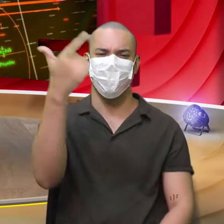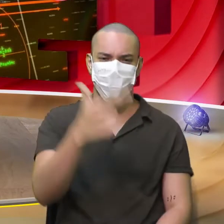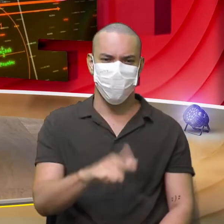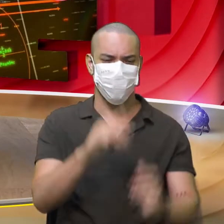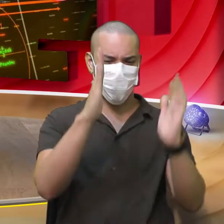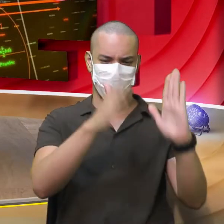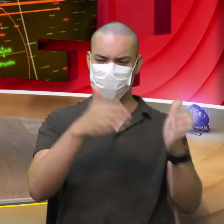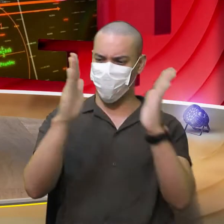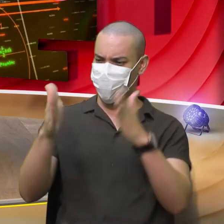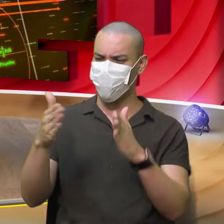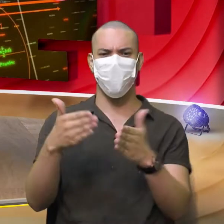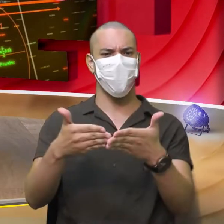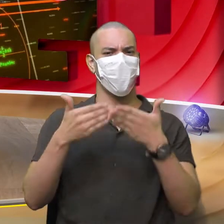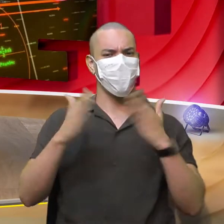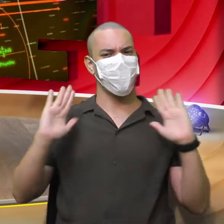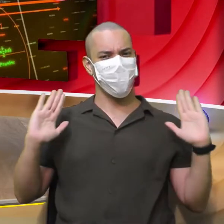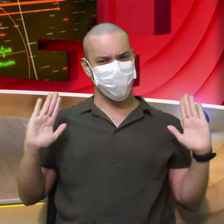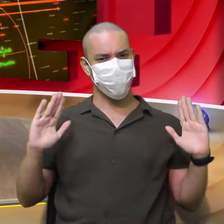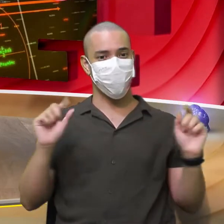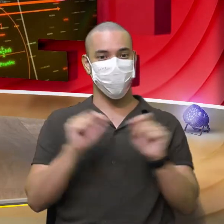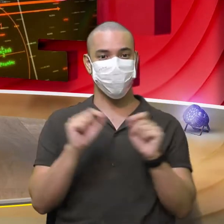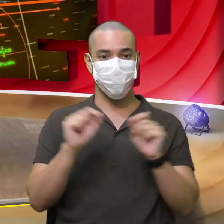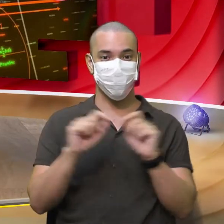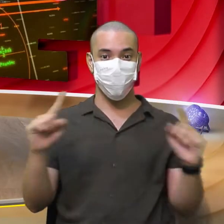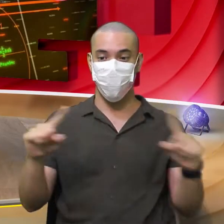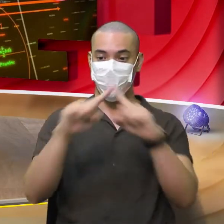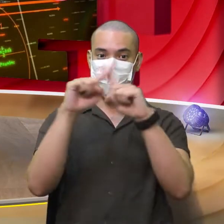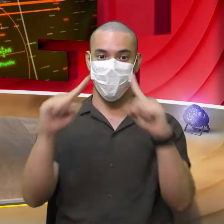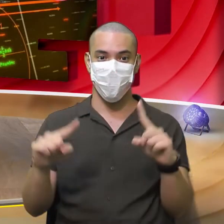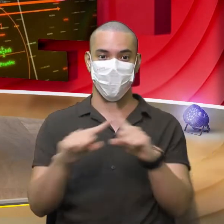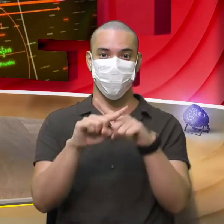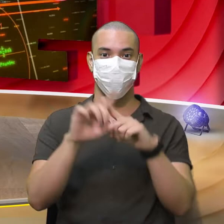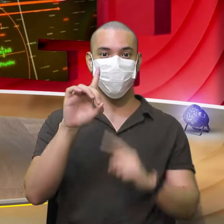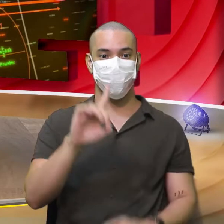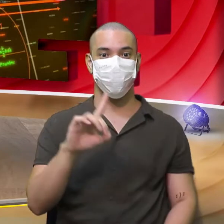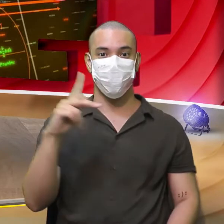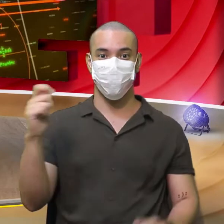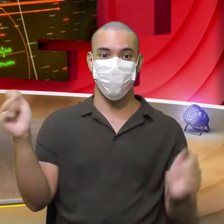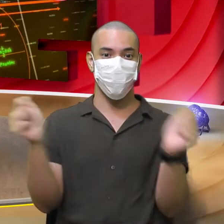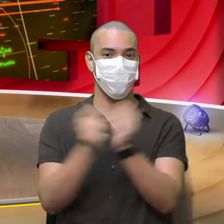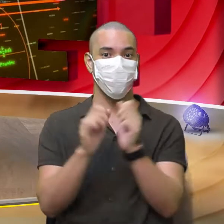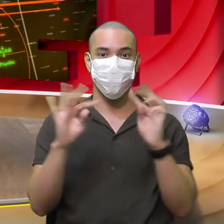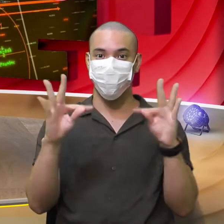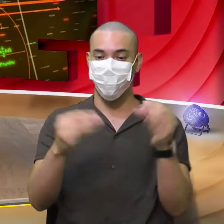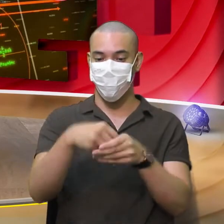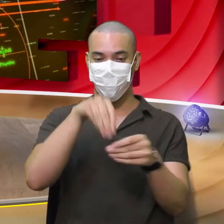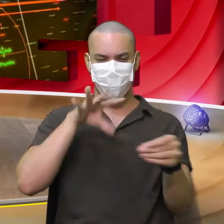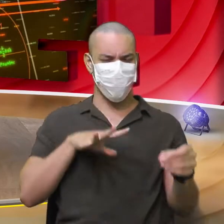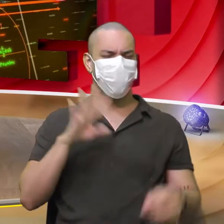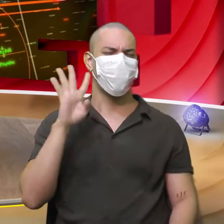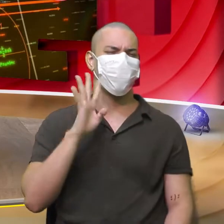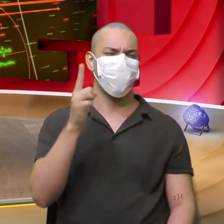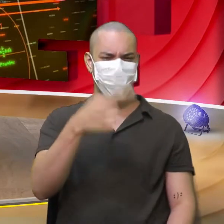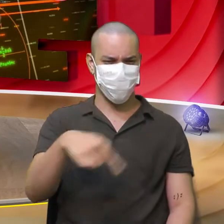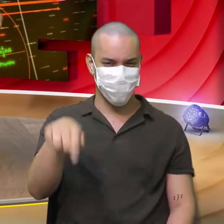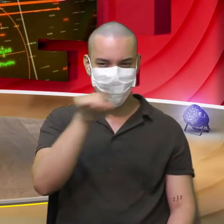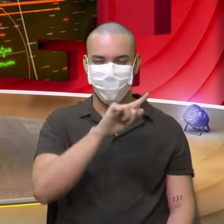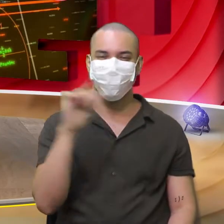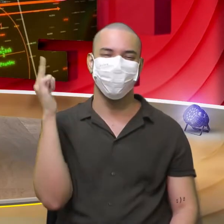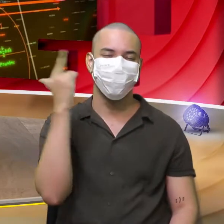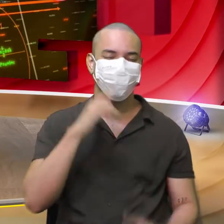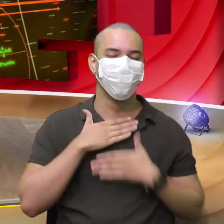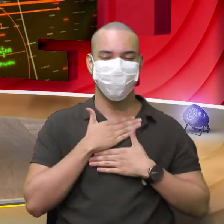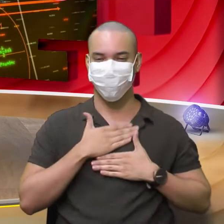duas colunas Por favor E multiplica as diagonais lá fora Muito legal, a galera foi ao delírio